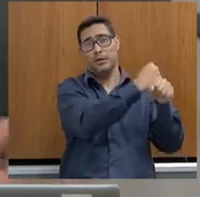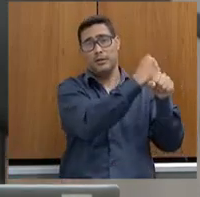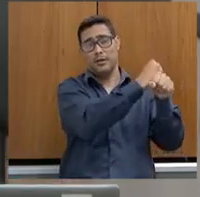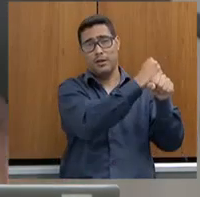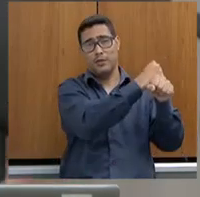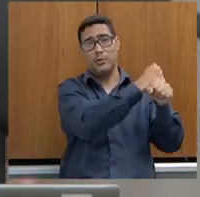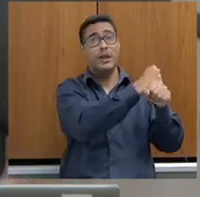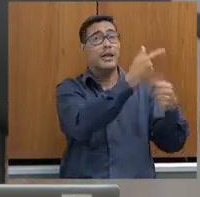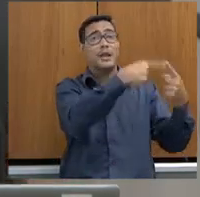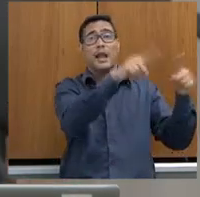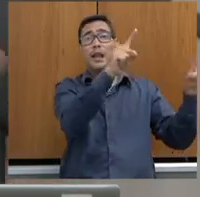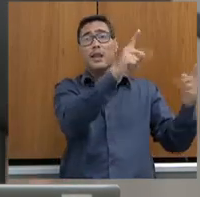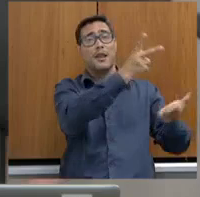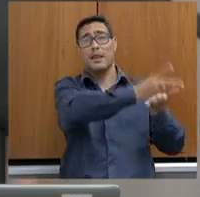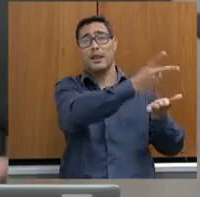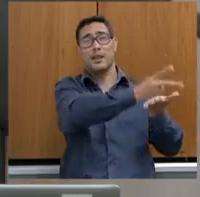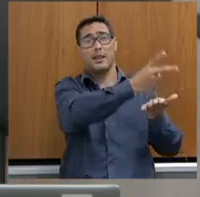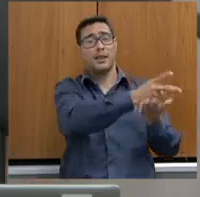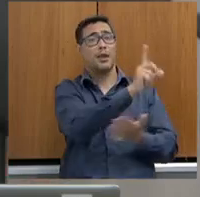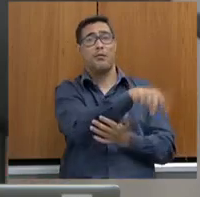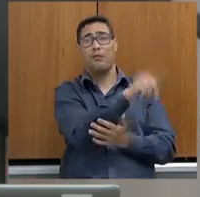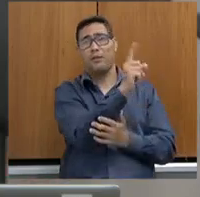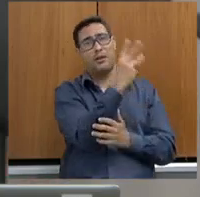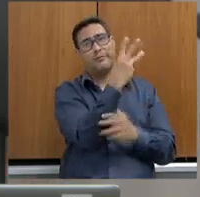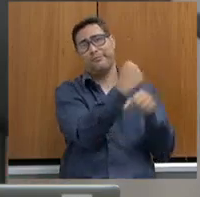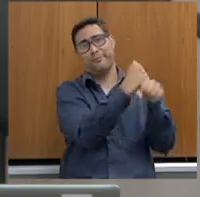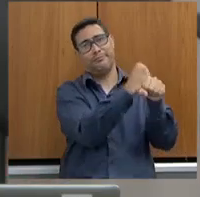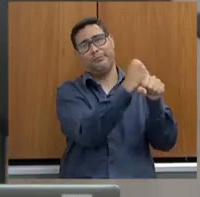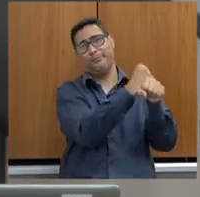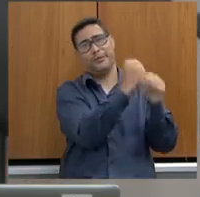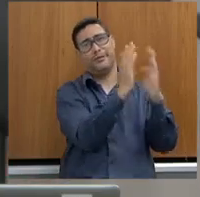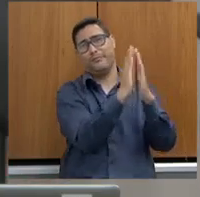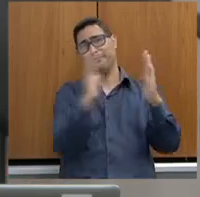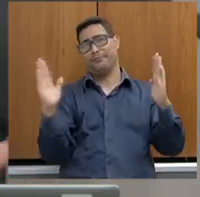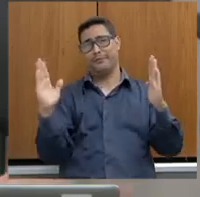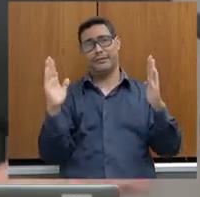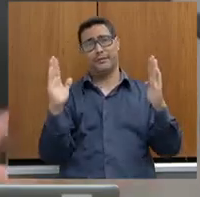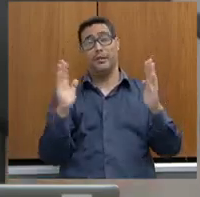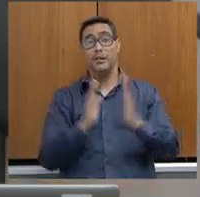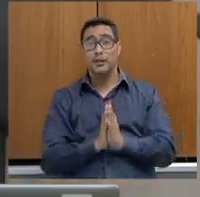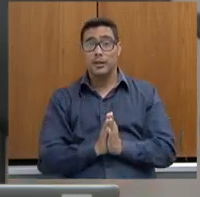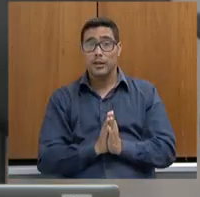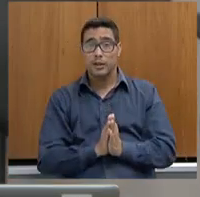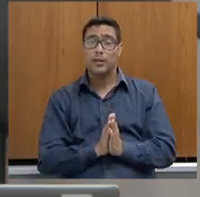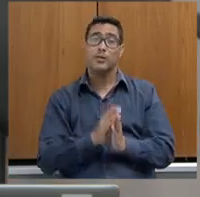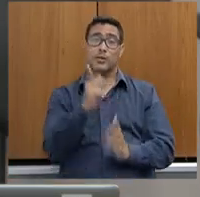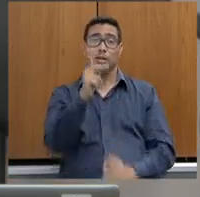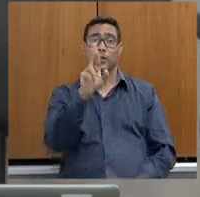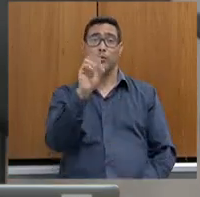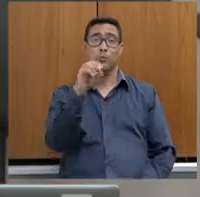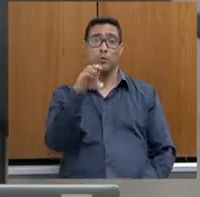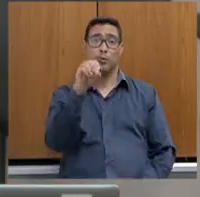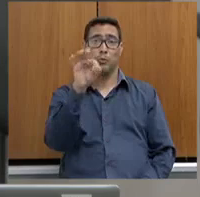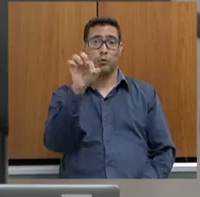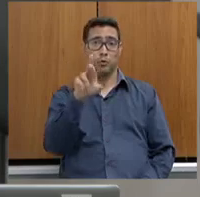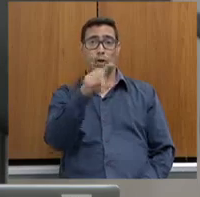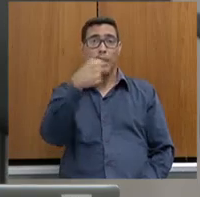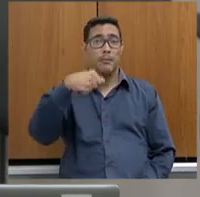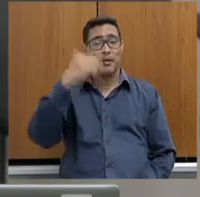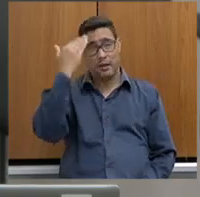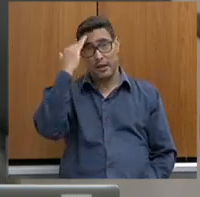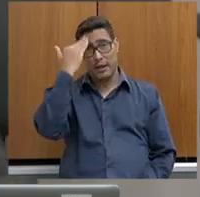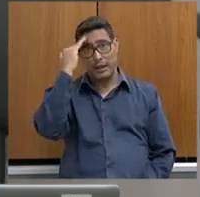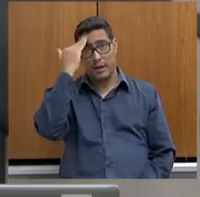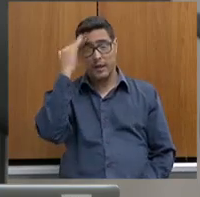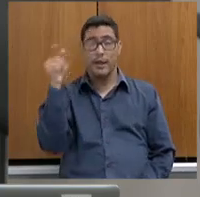Não ficam nem mesmo os três anos. Então, o promotor tem que entender que não está mexendo com o anjo e o agente sócio